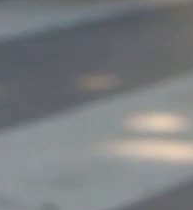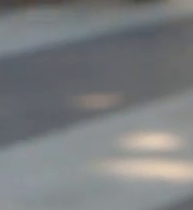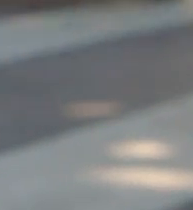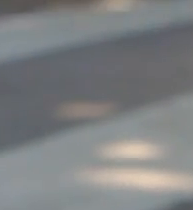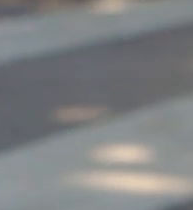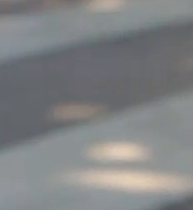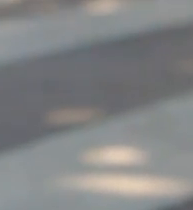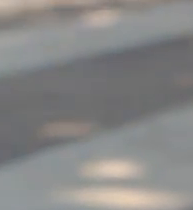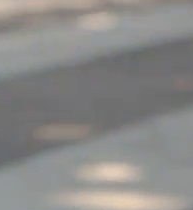triciclo de Eduardo. deficiente presa na parte traseira